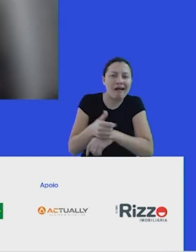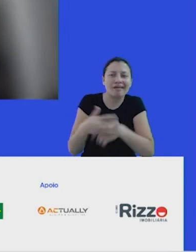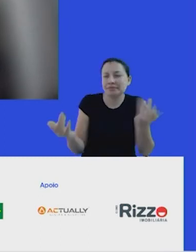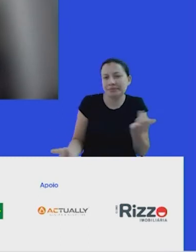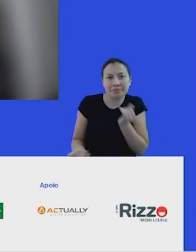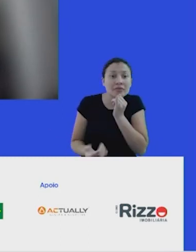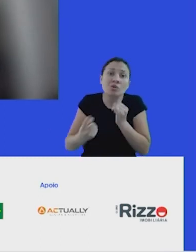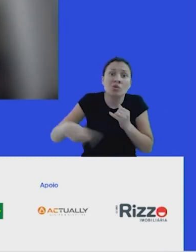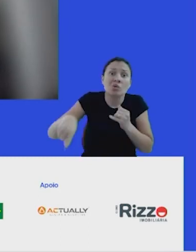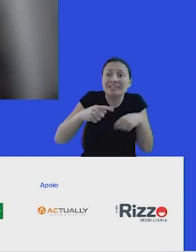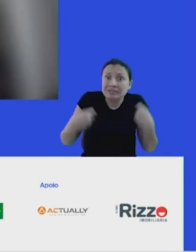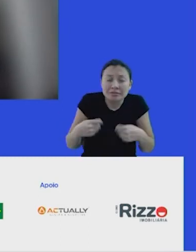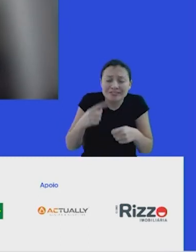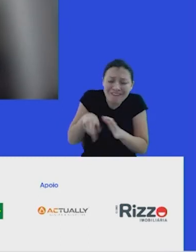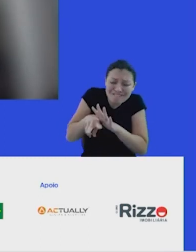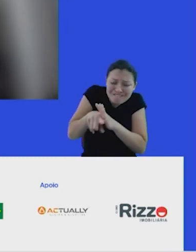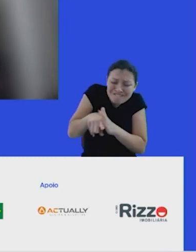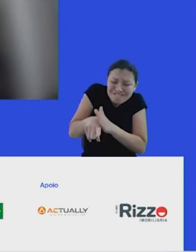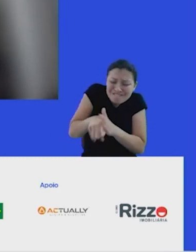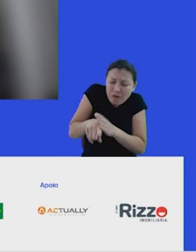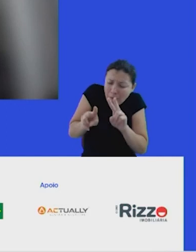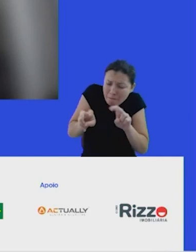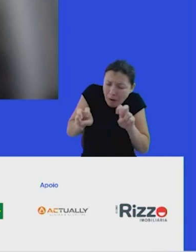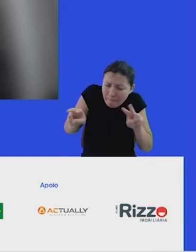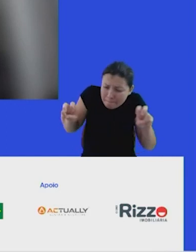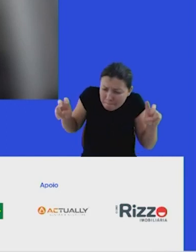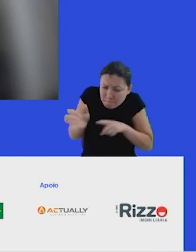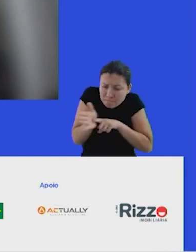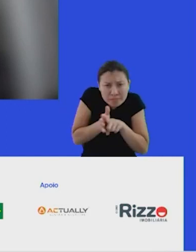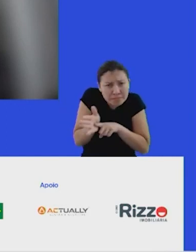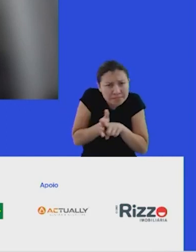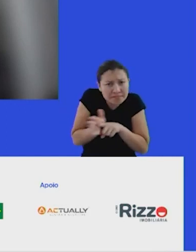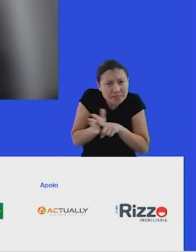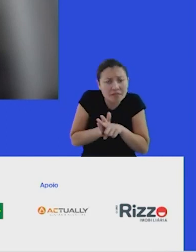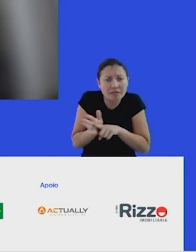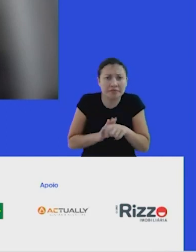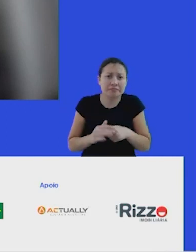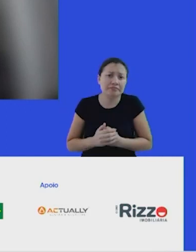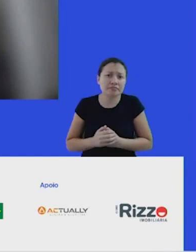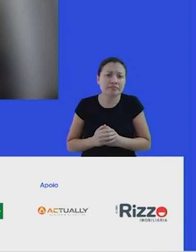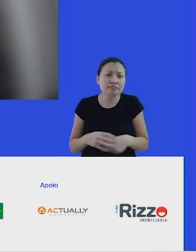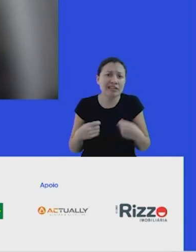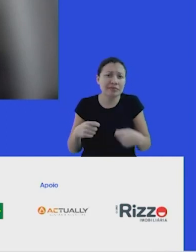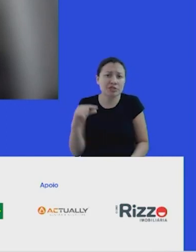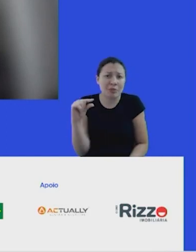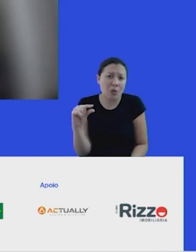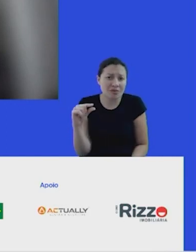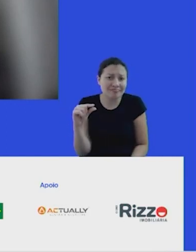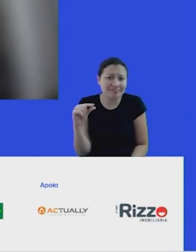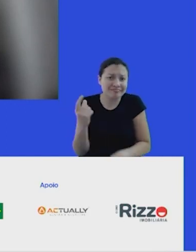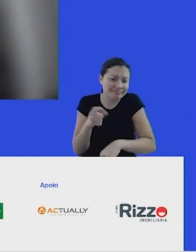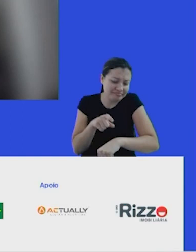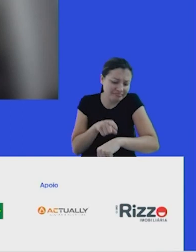realmente profundo, sensível a essas causas e precisa de foco, porque o tempo, a energia e o recurso são